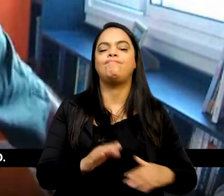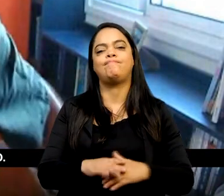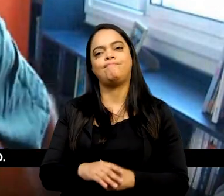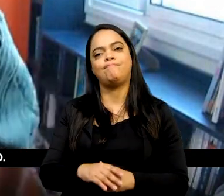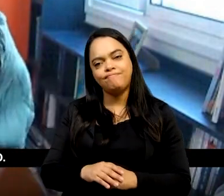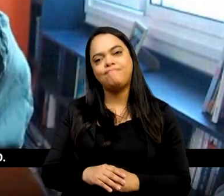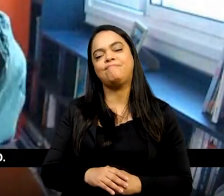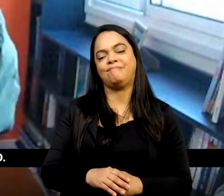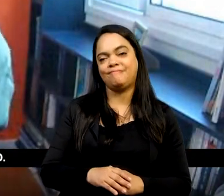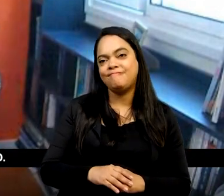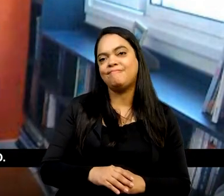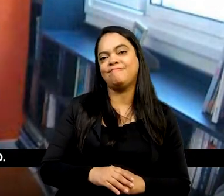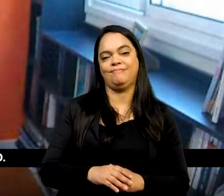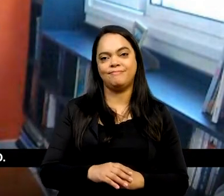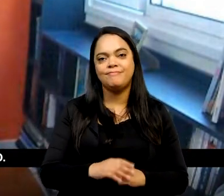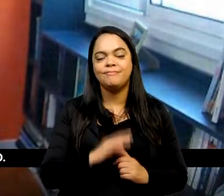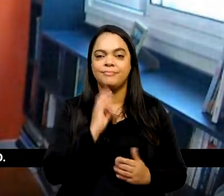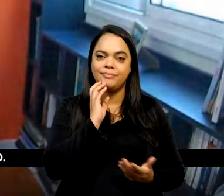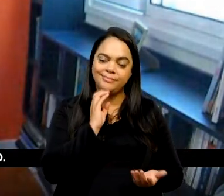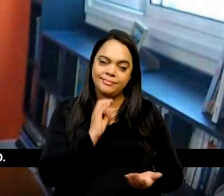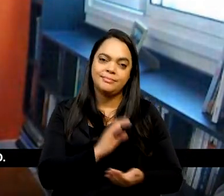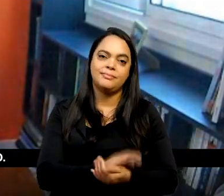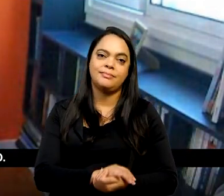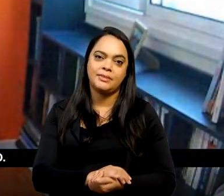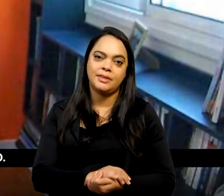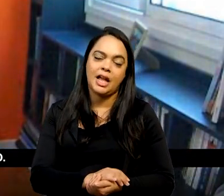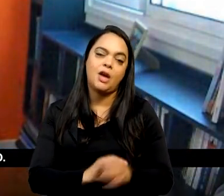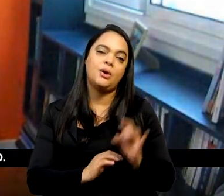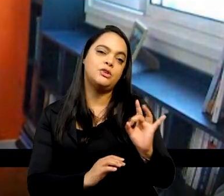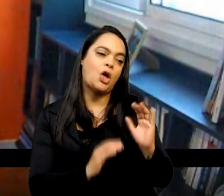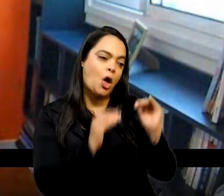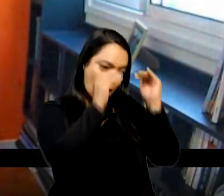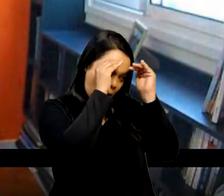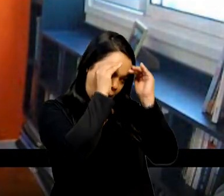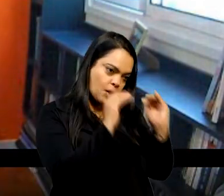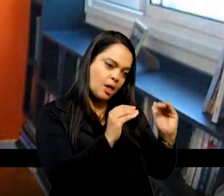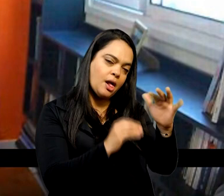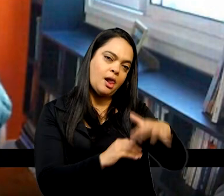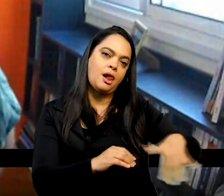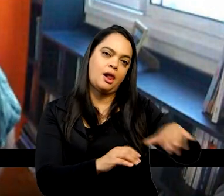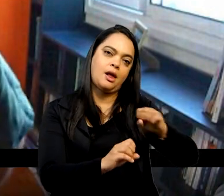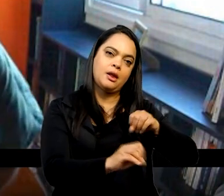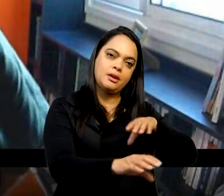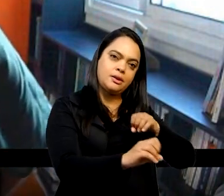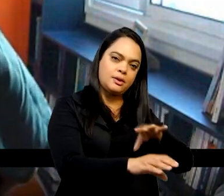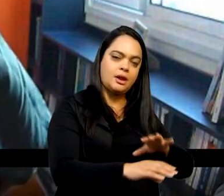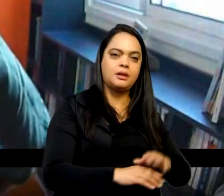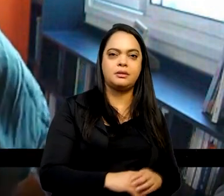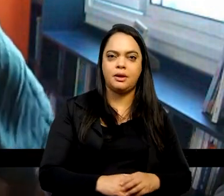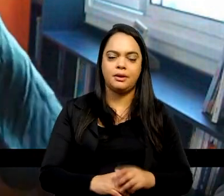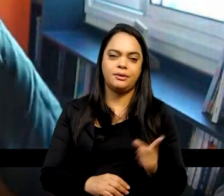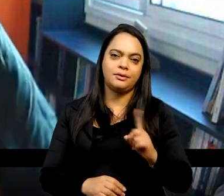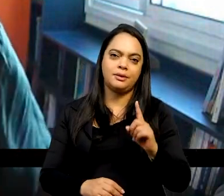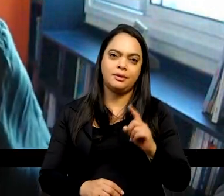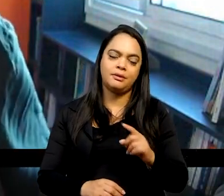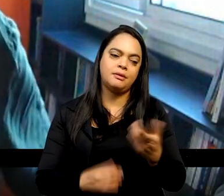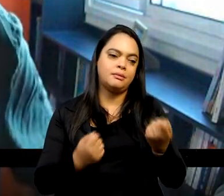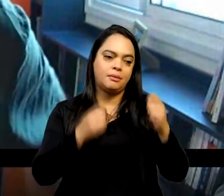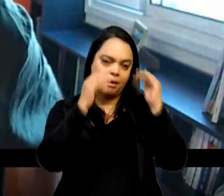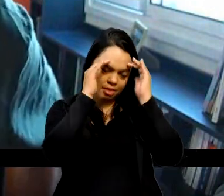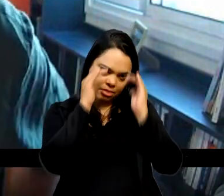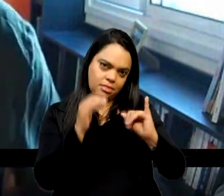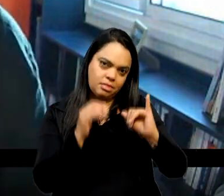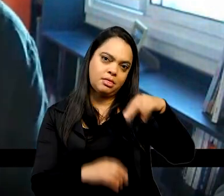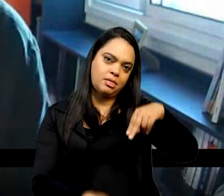a não ser a médio prazo. O ritmo, então, de absorção dessa